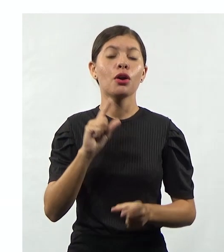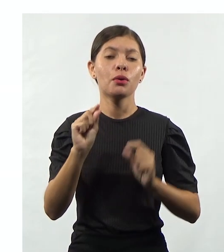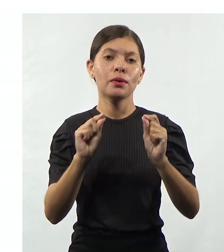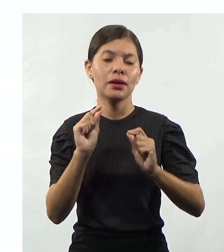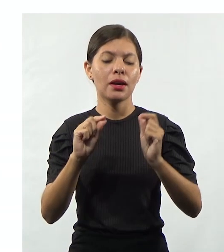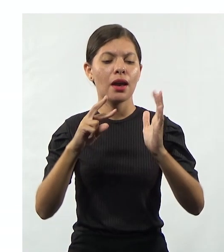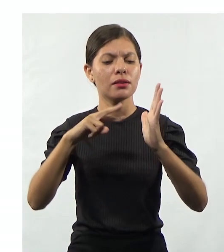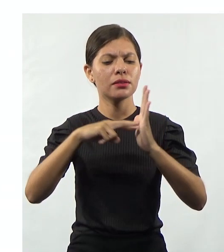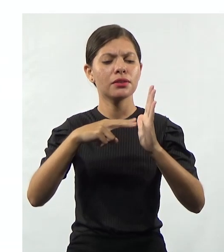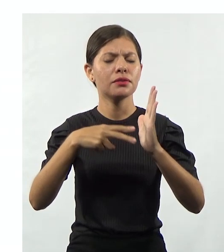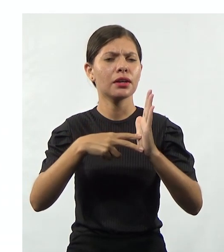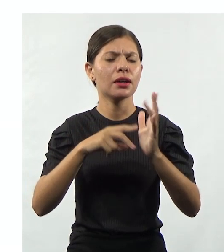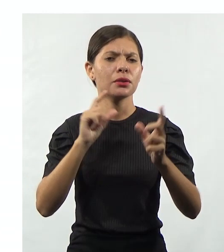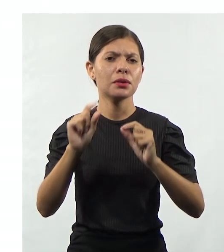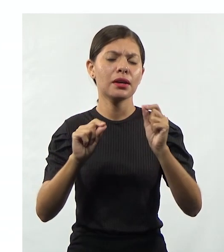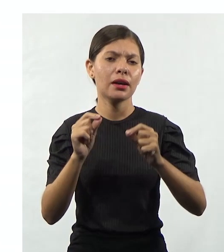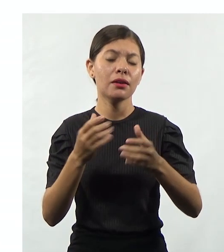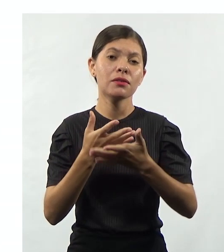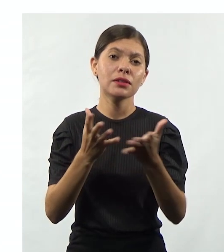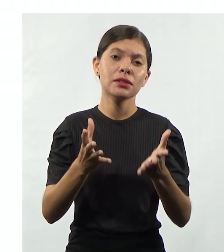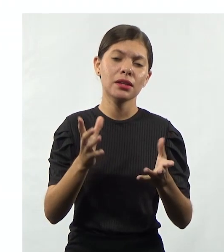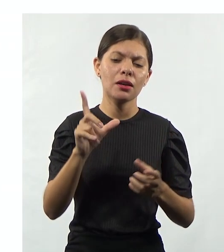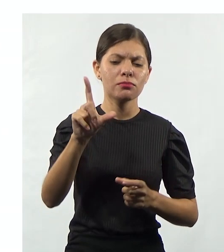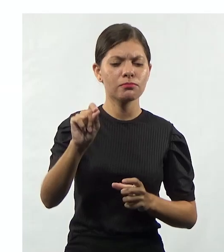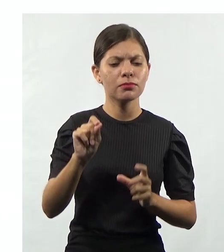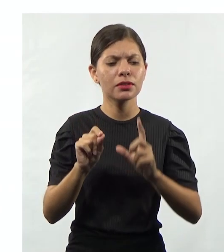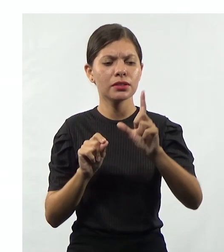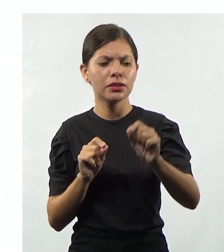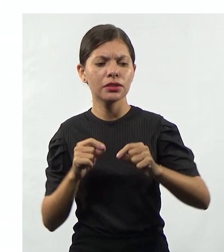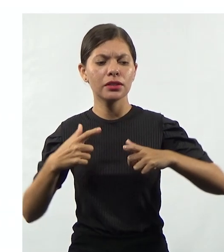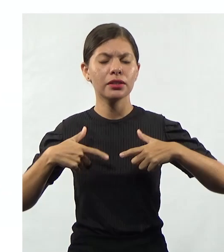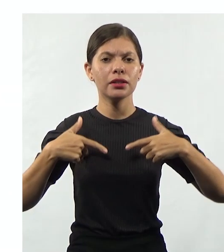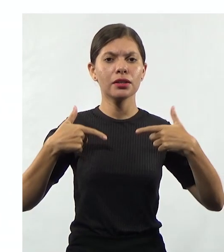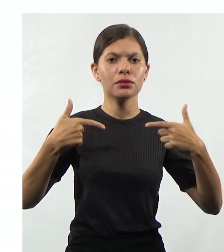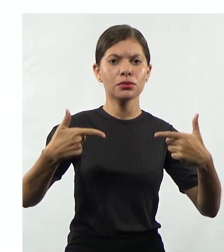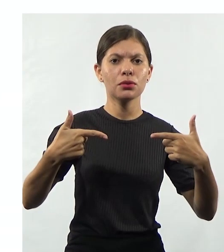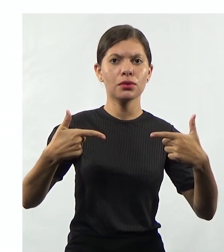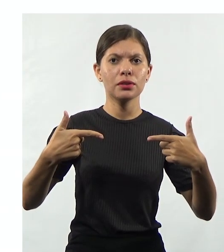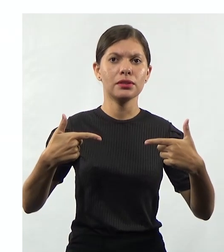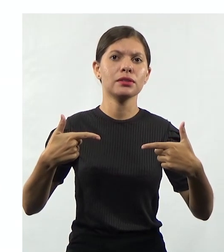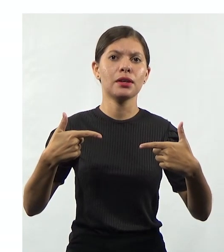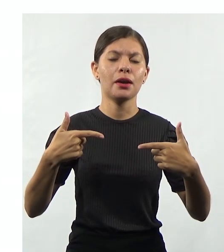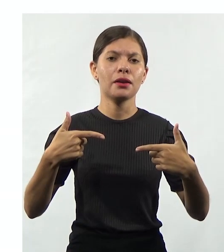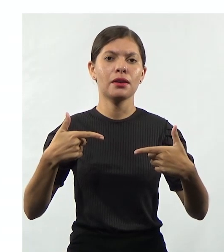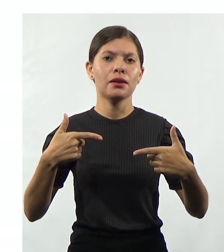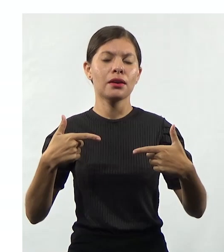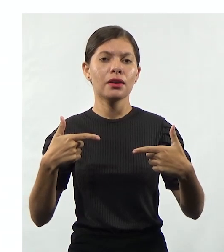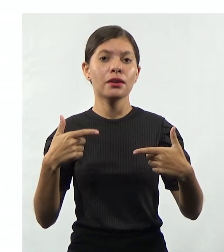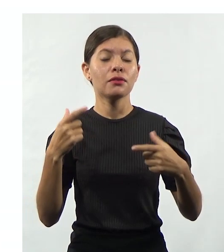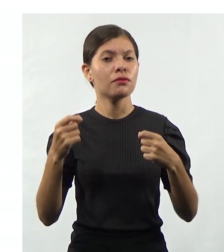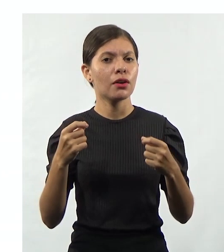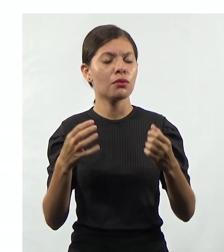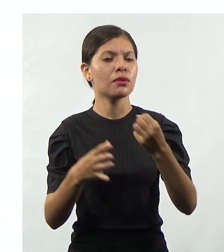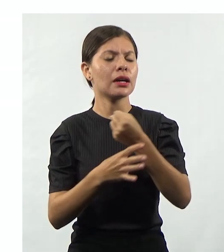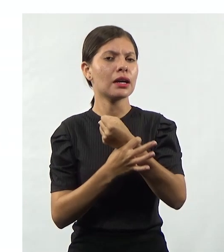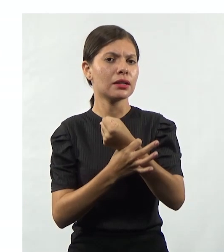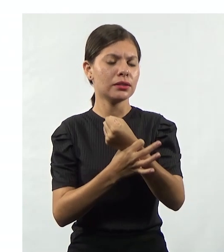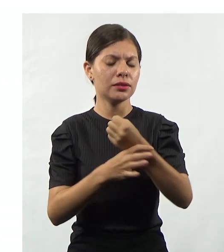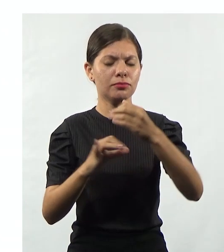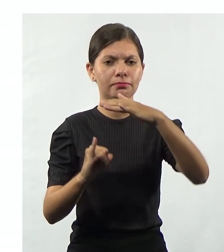isso? É você tomar decisões e ações que sejam preventivas, que vão garantir que a sua